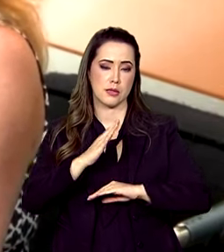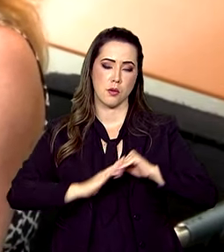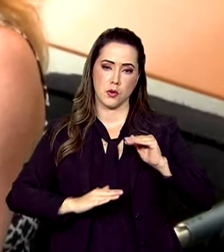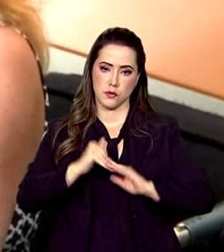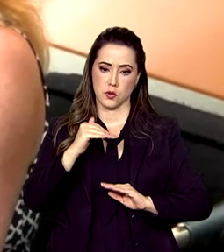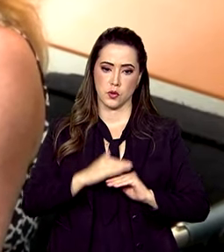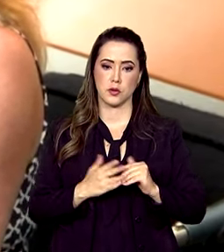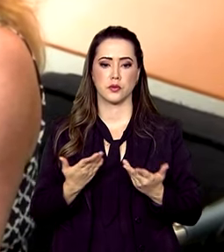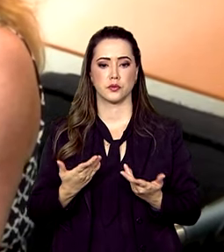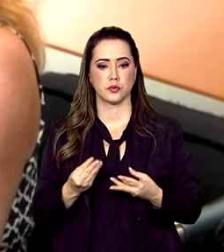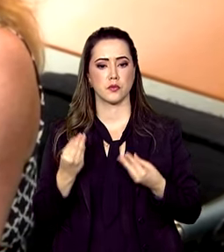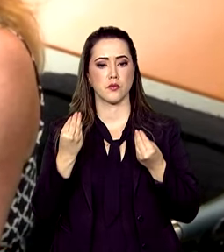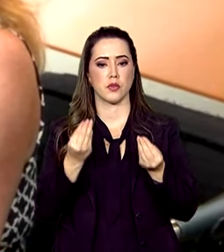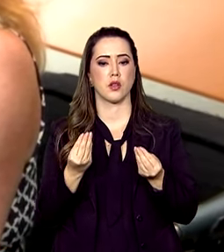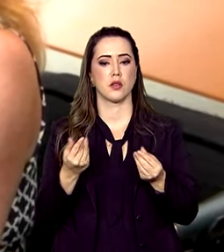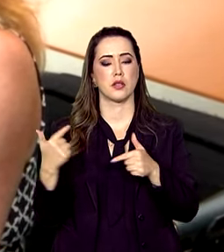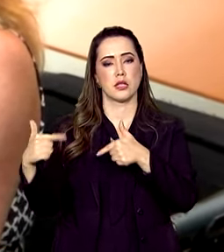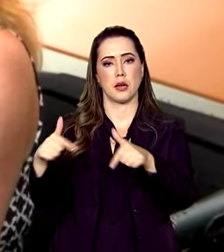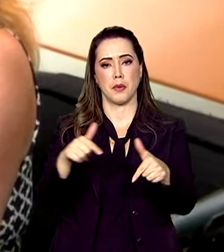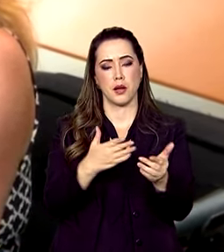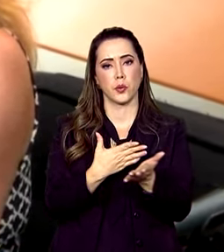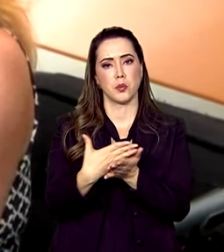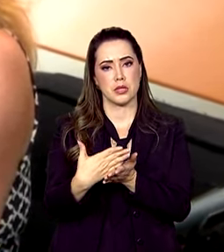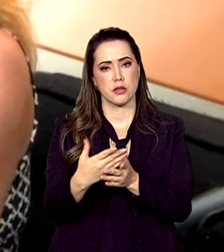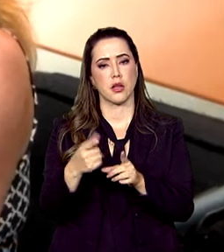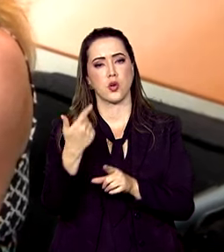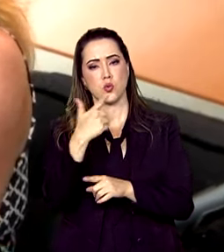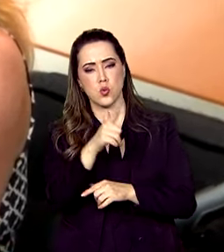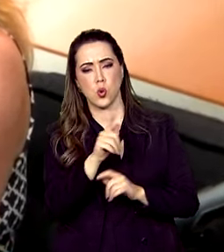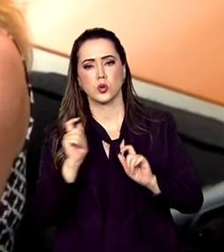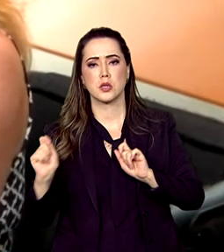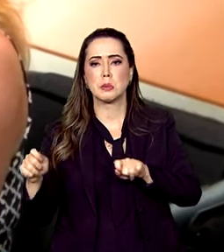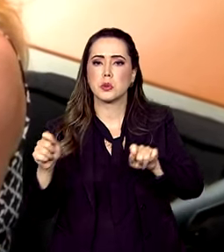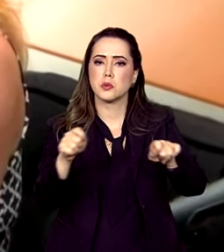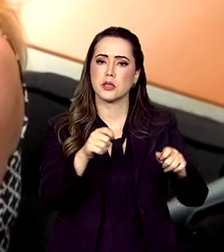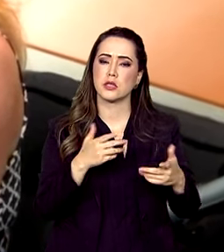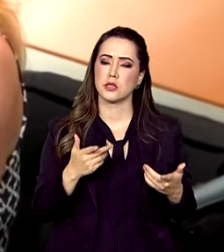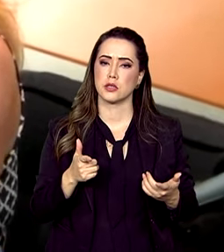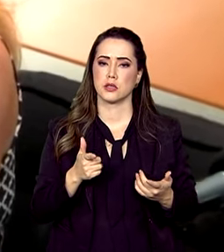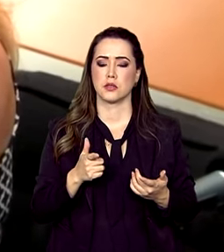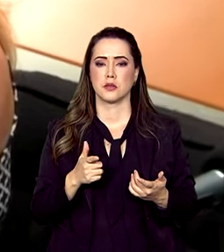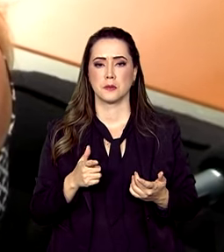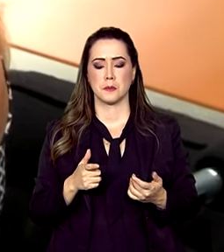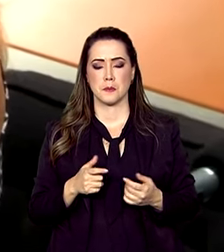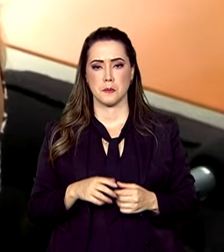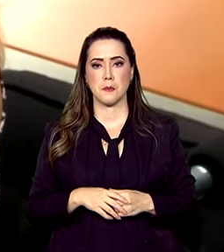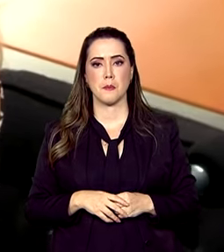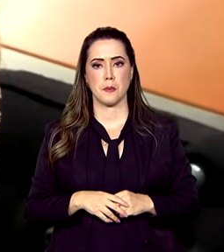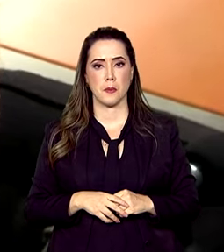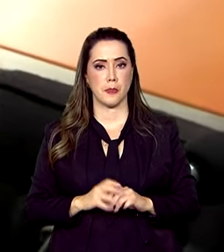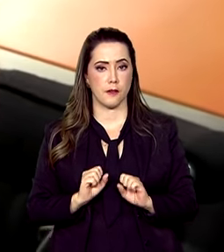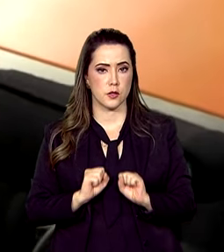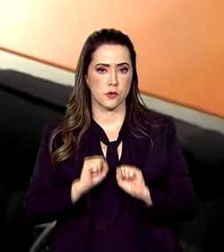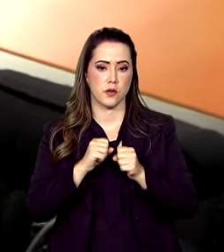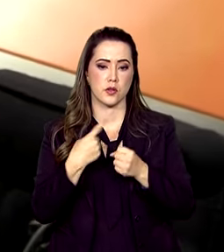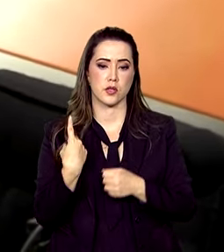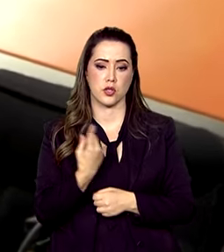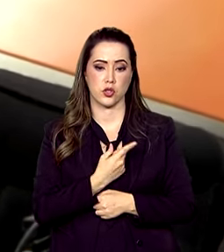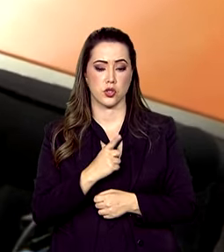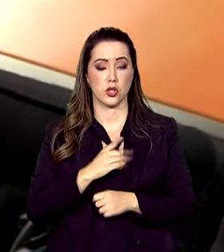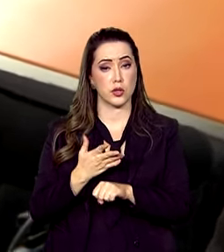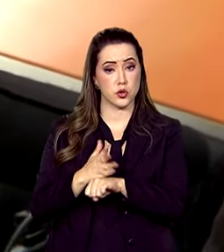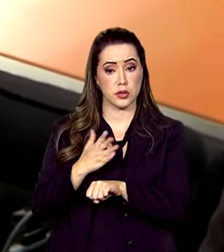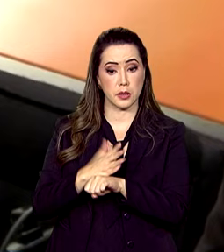e colocação em mercado de trabalho e todos os outros esforços que nós fazemos de